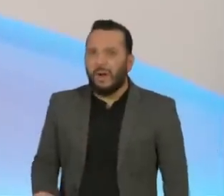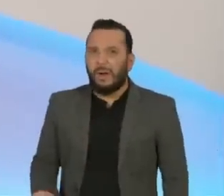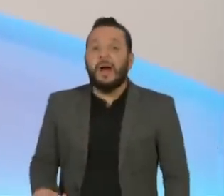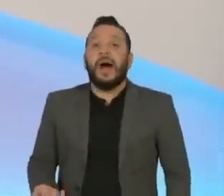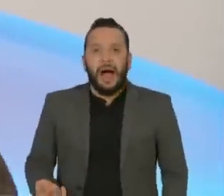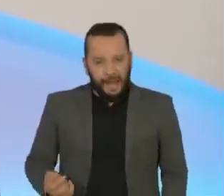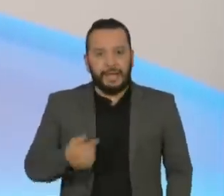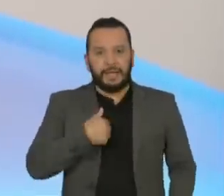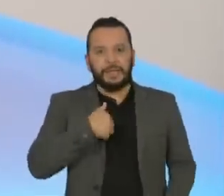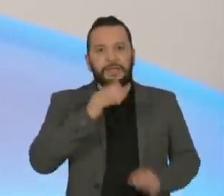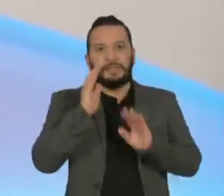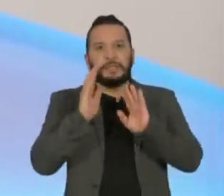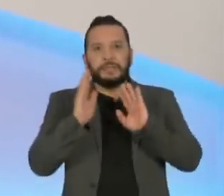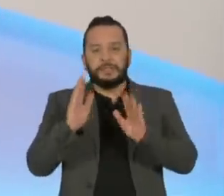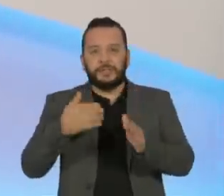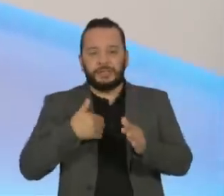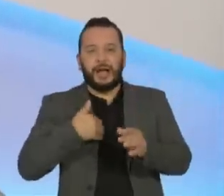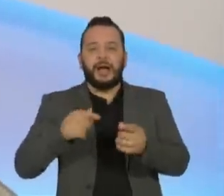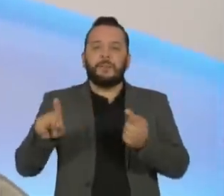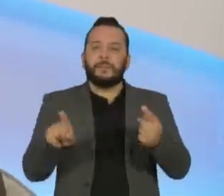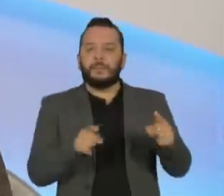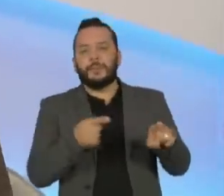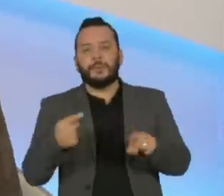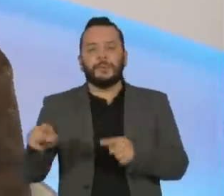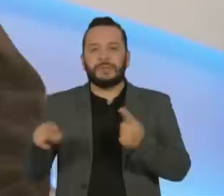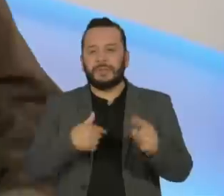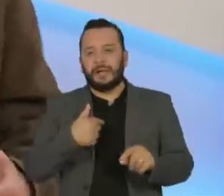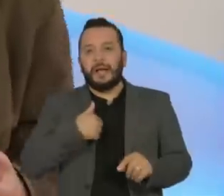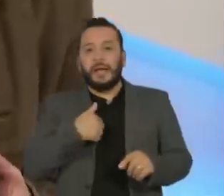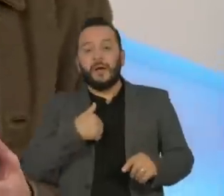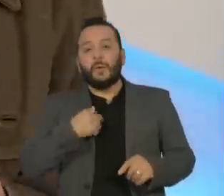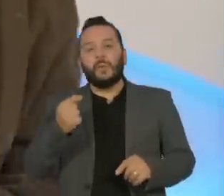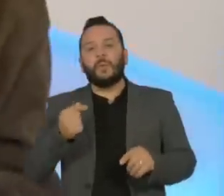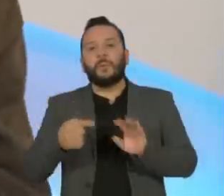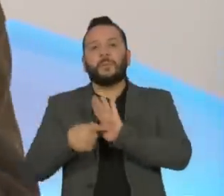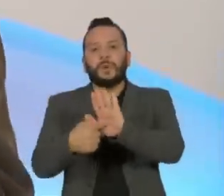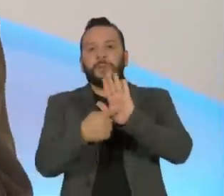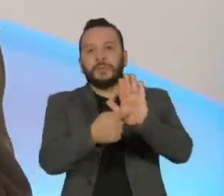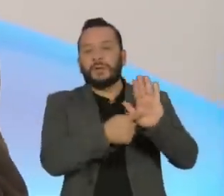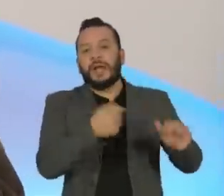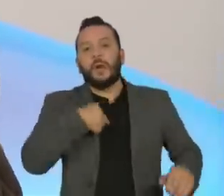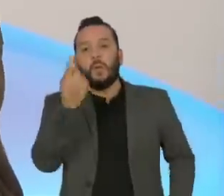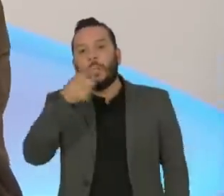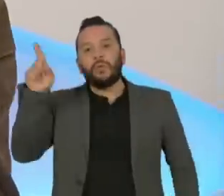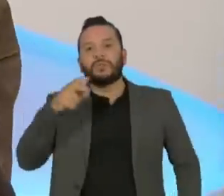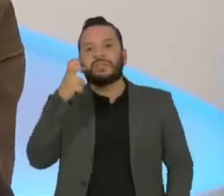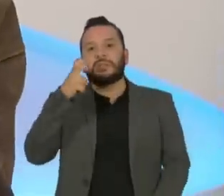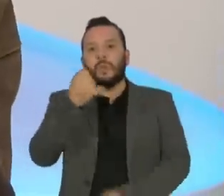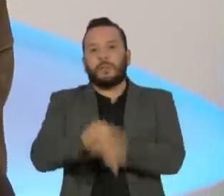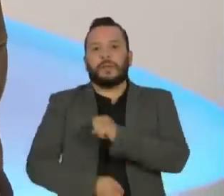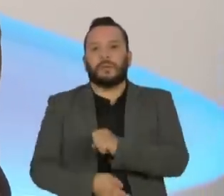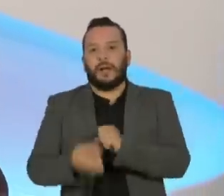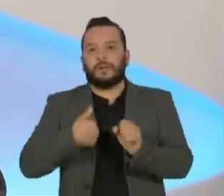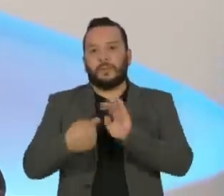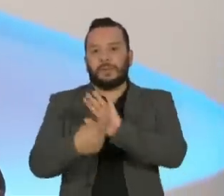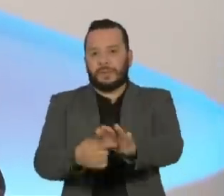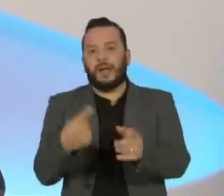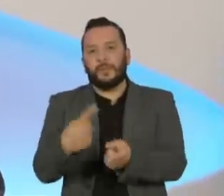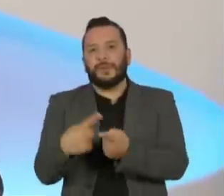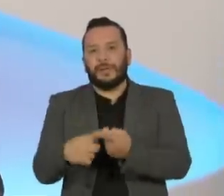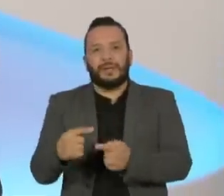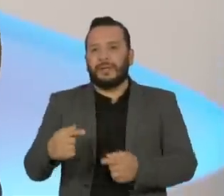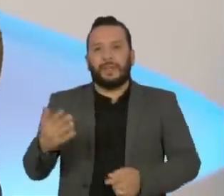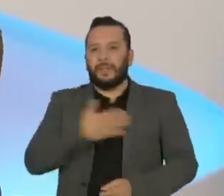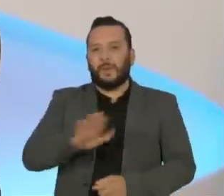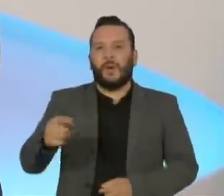quinquagésimo na apresentação, o último das cinco da manhã. Então, eu vejo isso acontecer e eu penso assim, esses cacoetes, eles